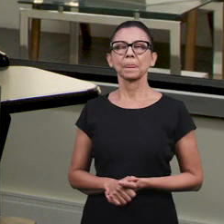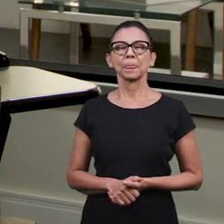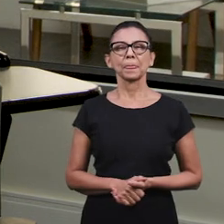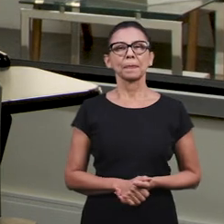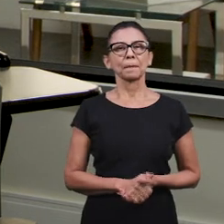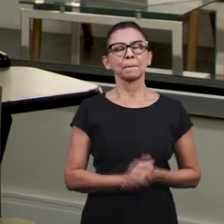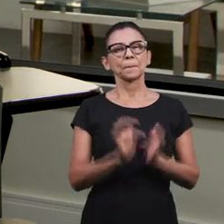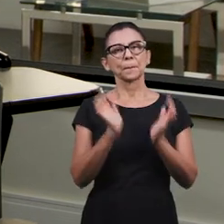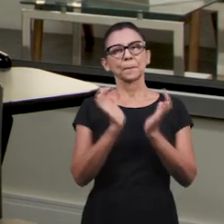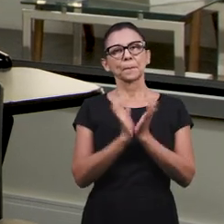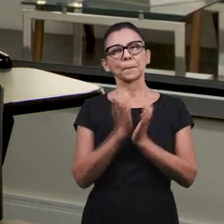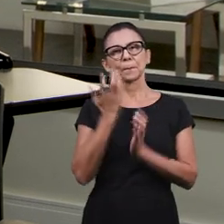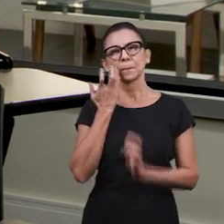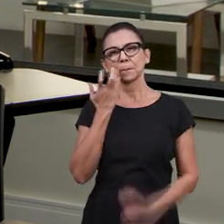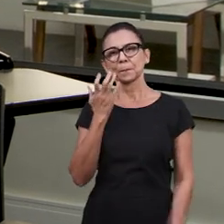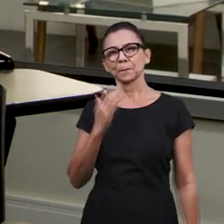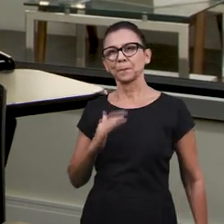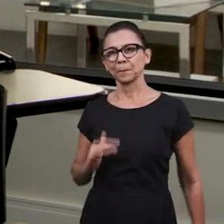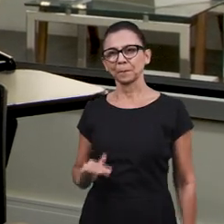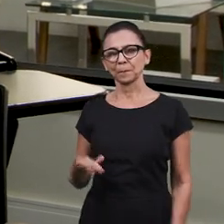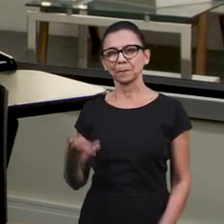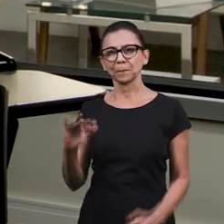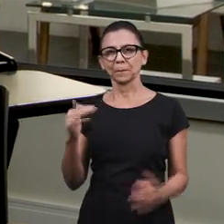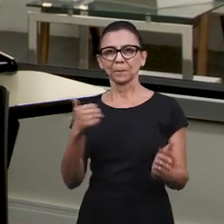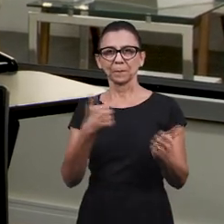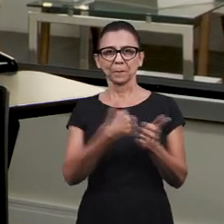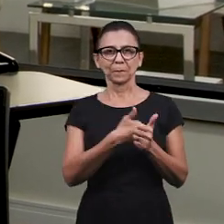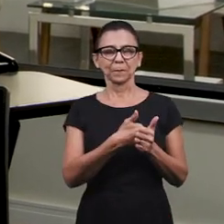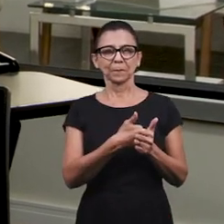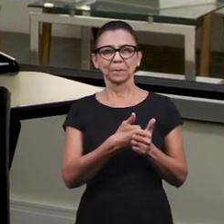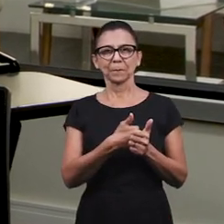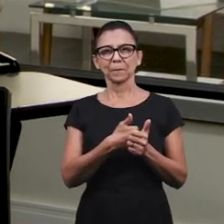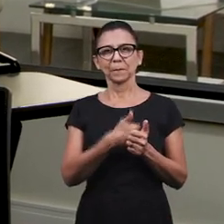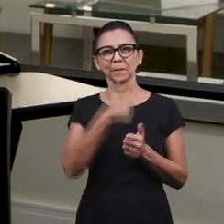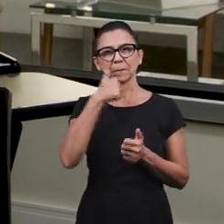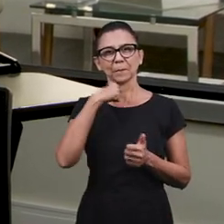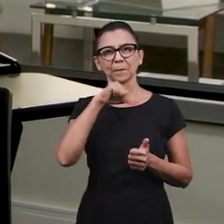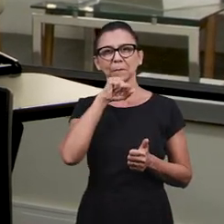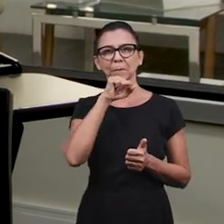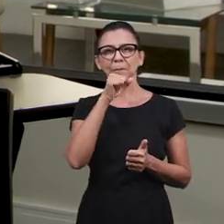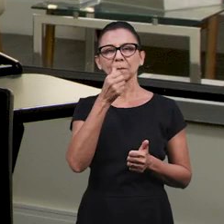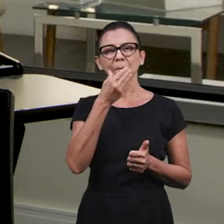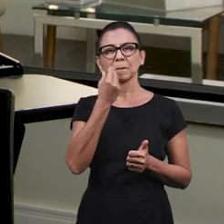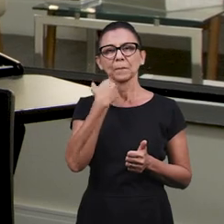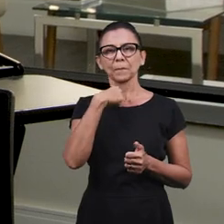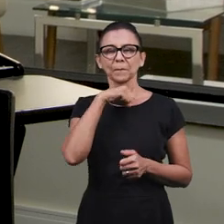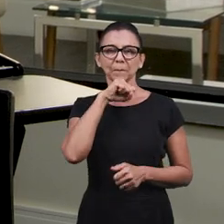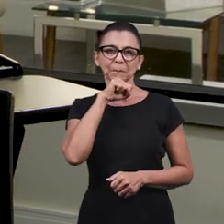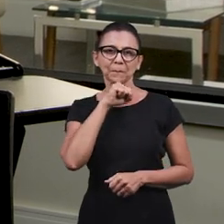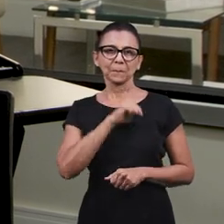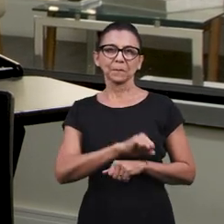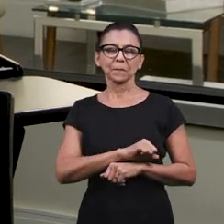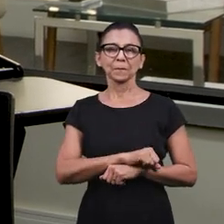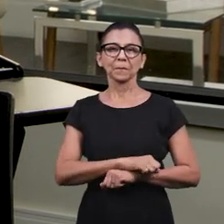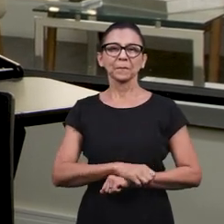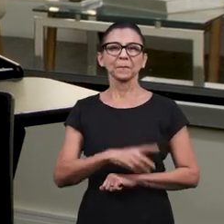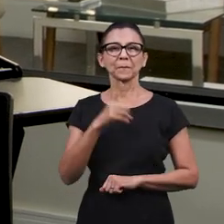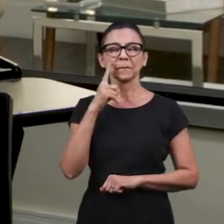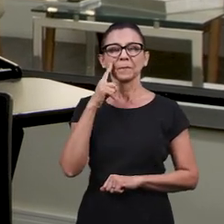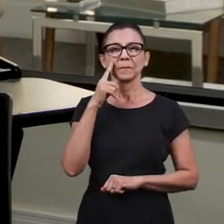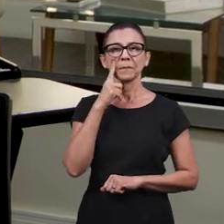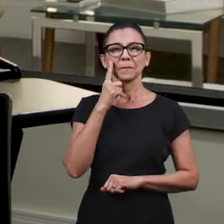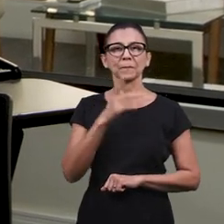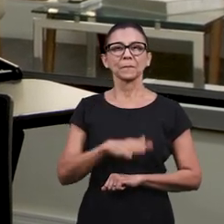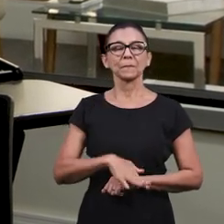dada por crianças acompanhadas dos pais. Que maravilha! A primeira virá lá do estado de São Paulo, quando